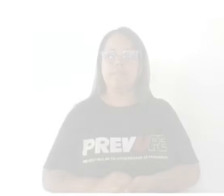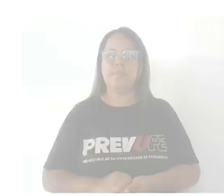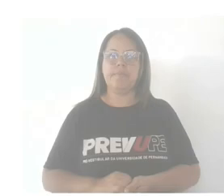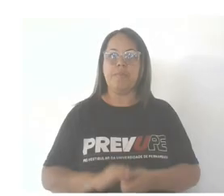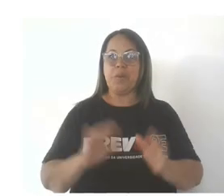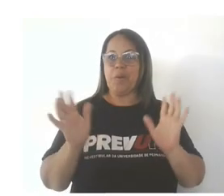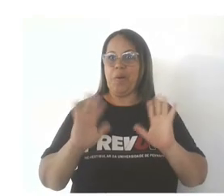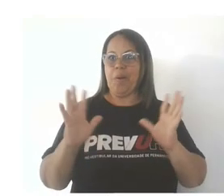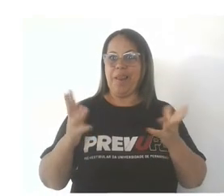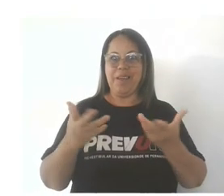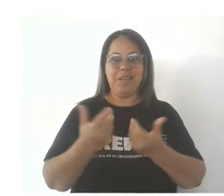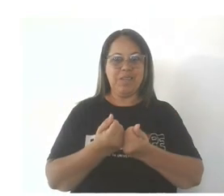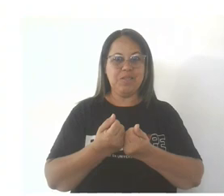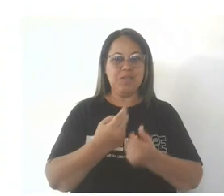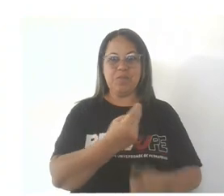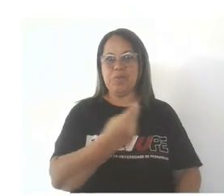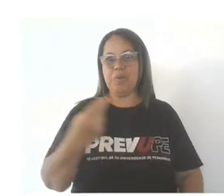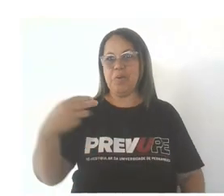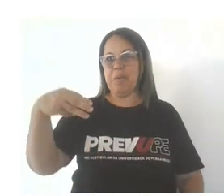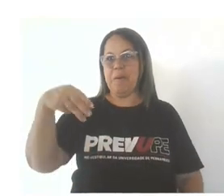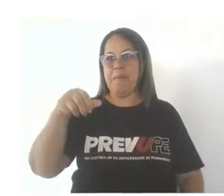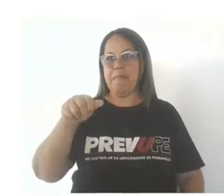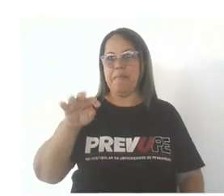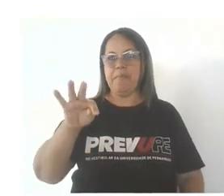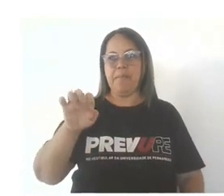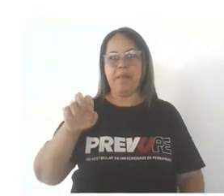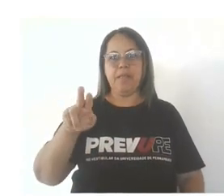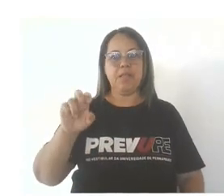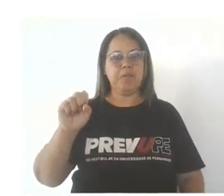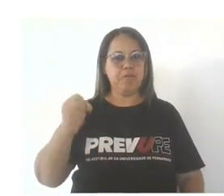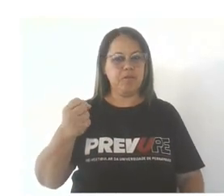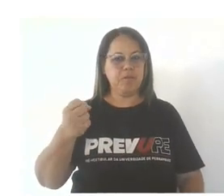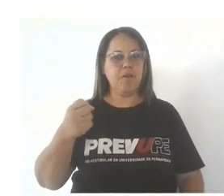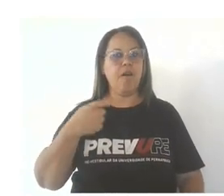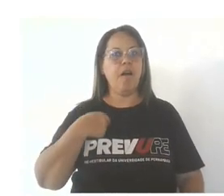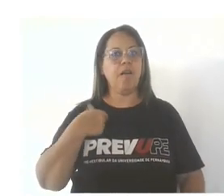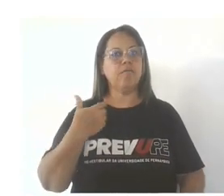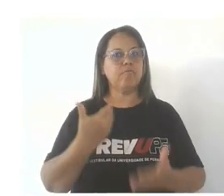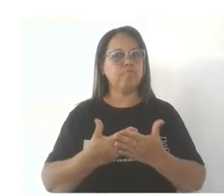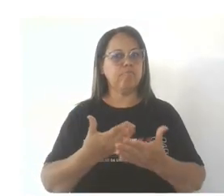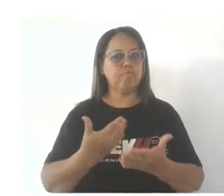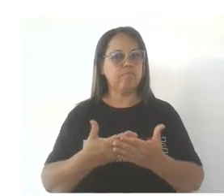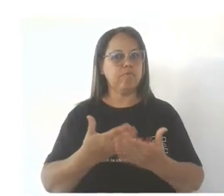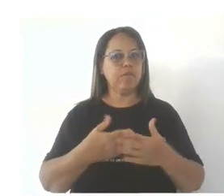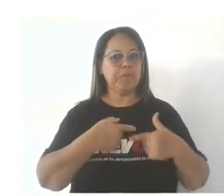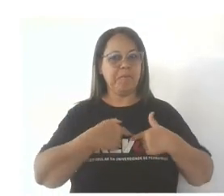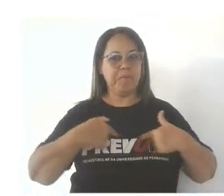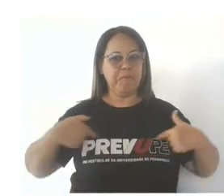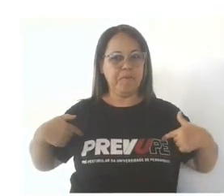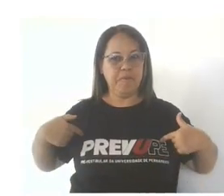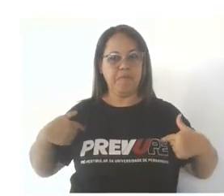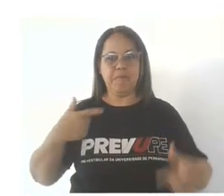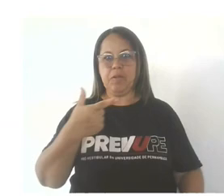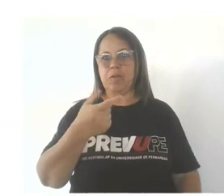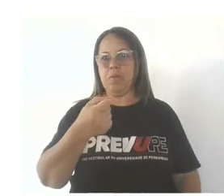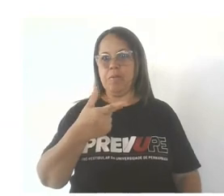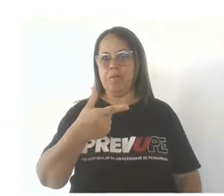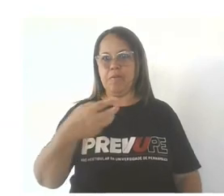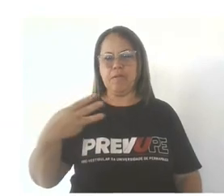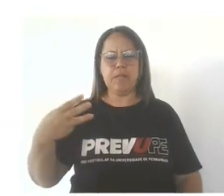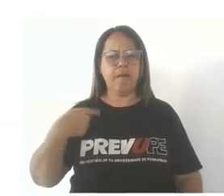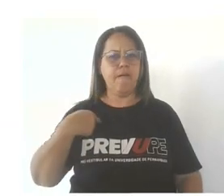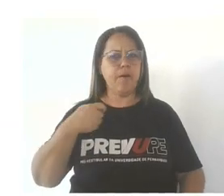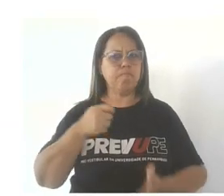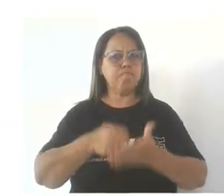Olá galera, eu me chamo Matheus, sou vestibulando e estou presente no Prevup 2023, onde este ano eu vou